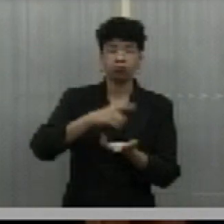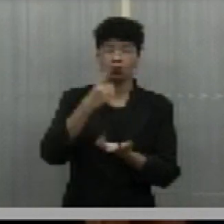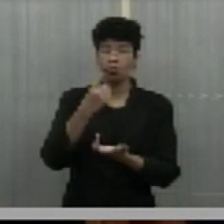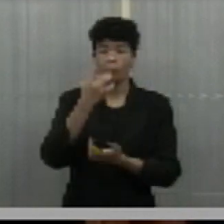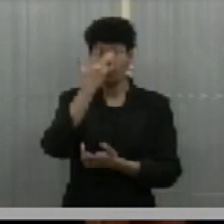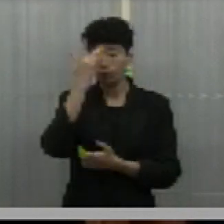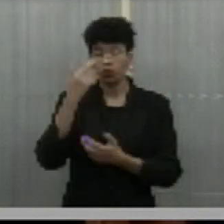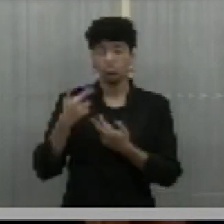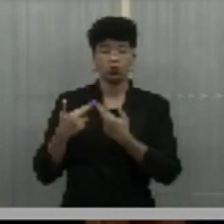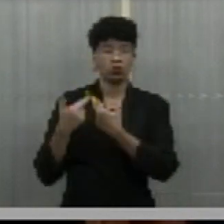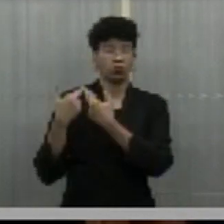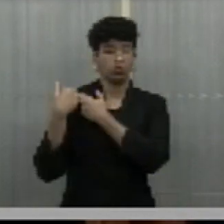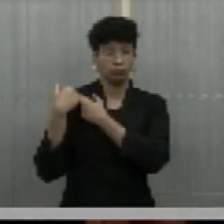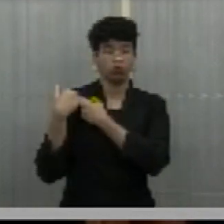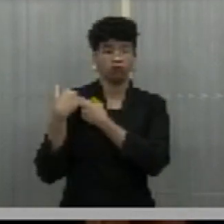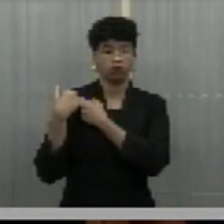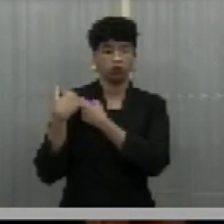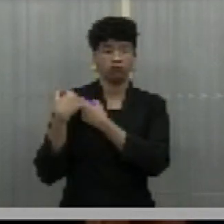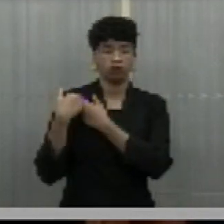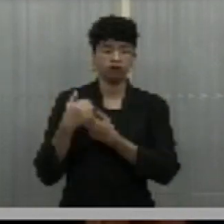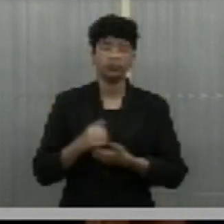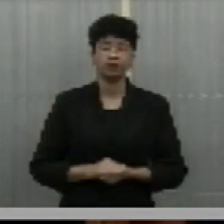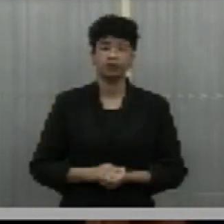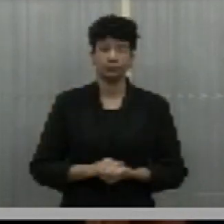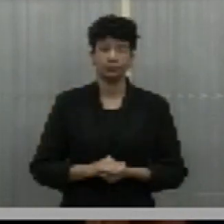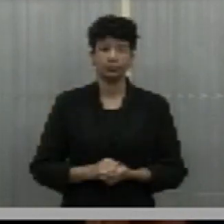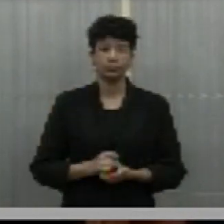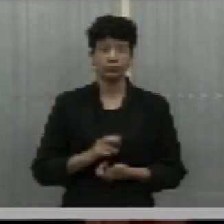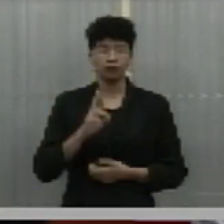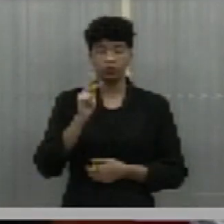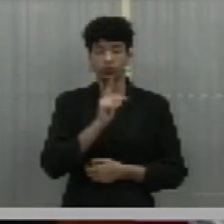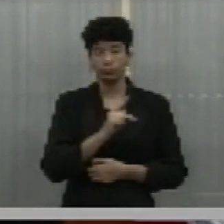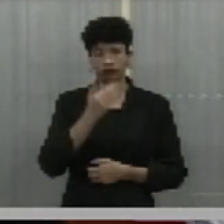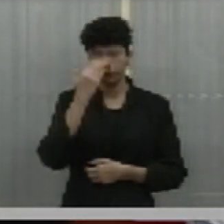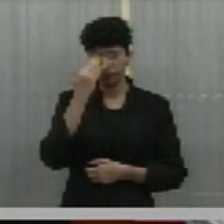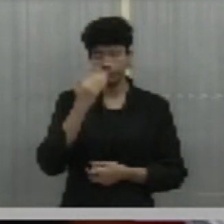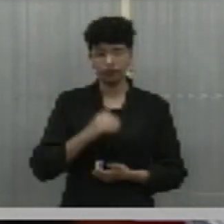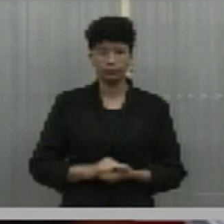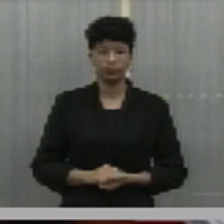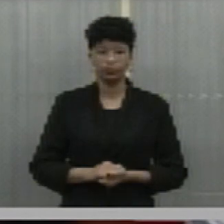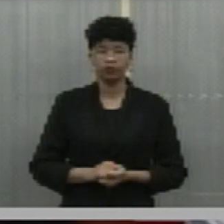responsável para fazer esse trabalho. Era isso, senhor presidente. Muito obrigado.